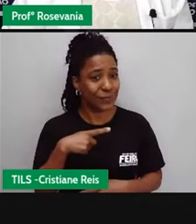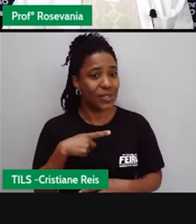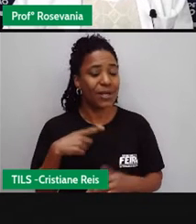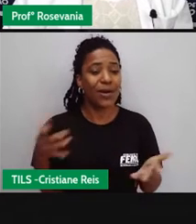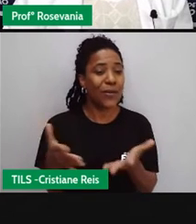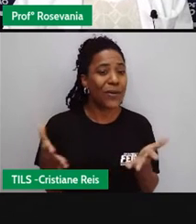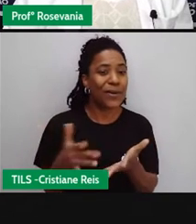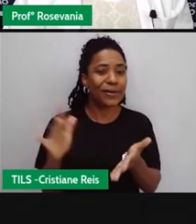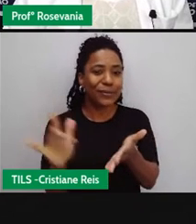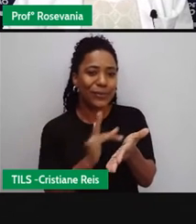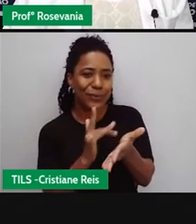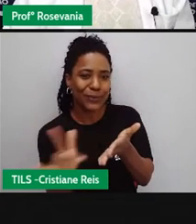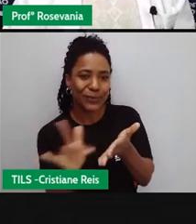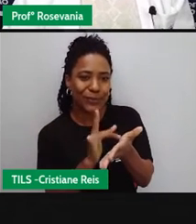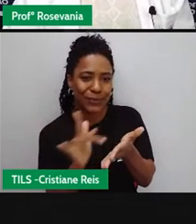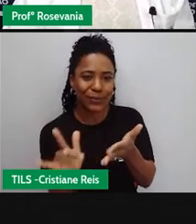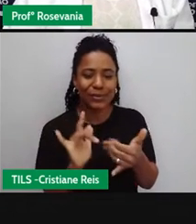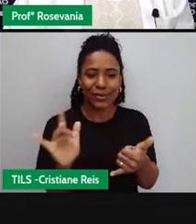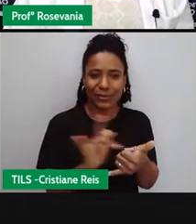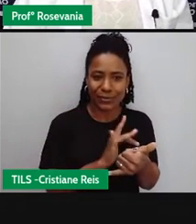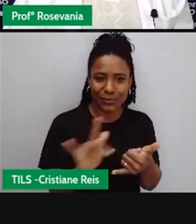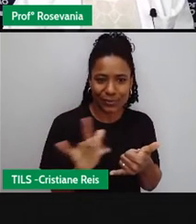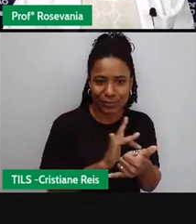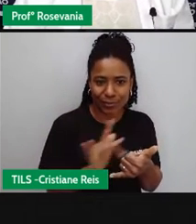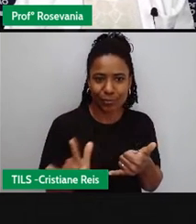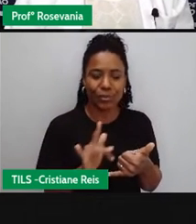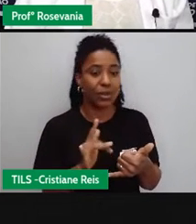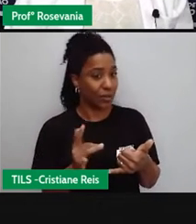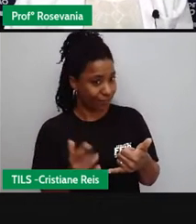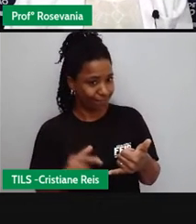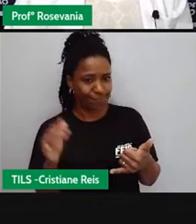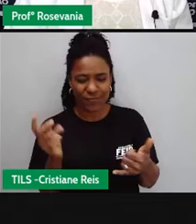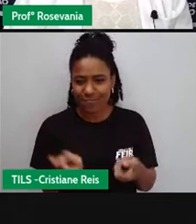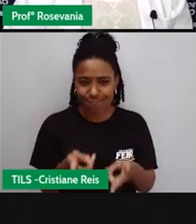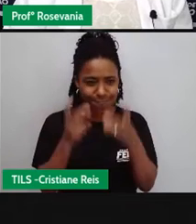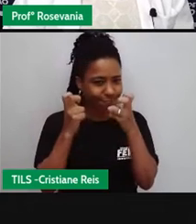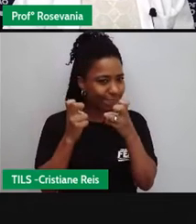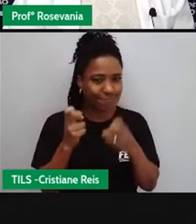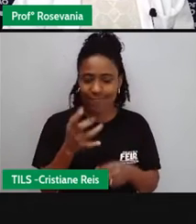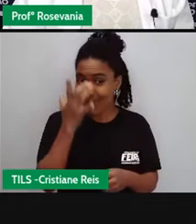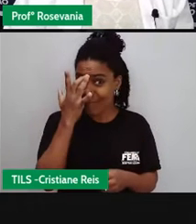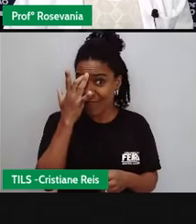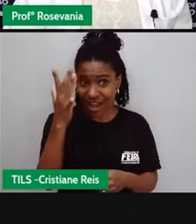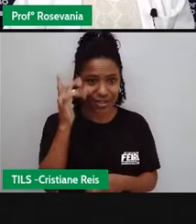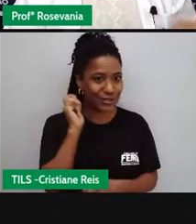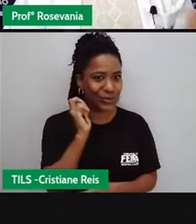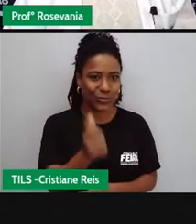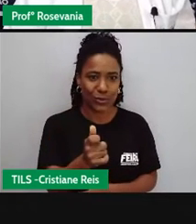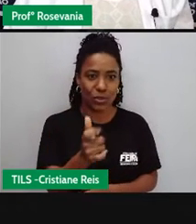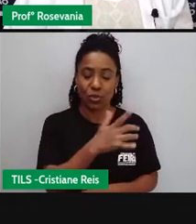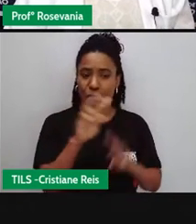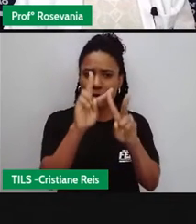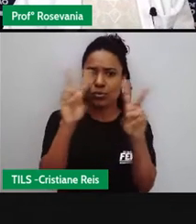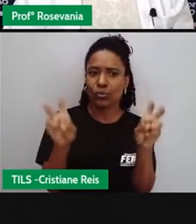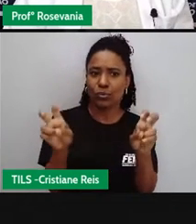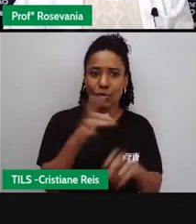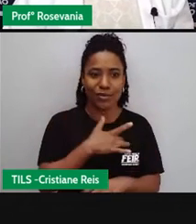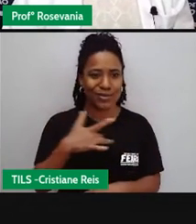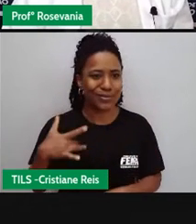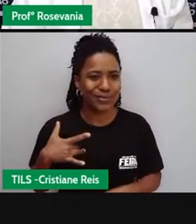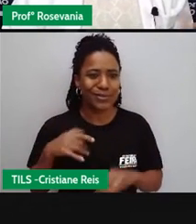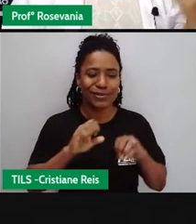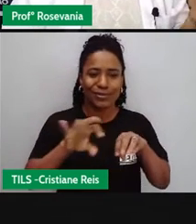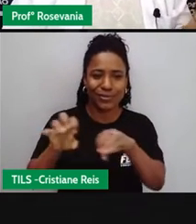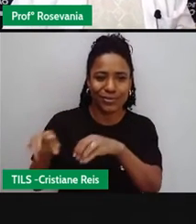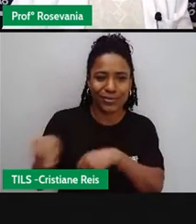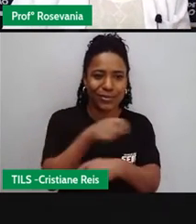Informação sobre tudo, né, informação sobre saúde, informação sobre o comércio, informação sobre educação,